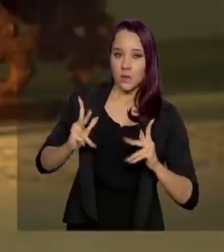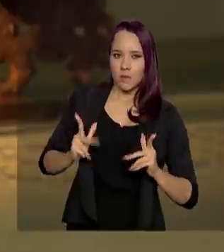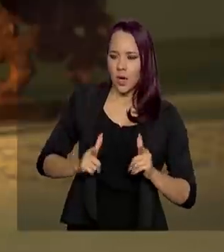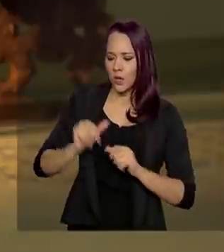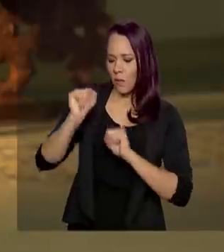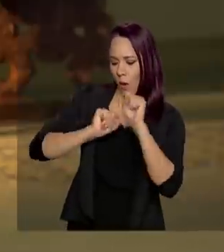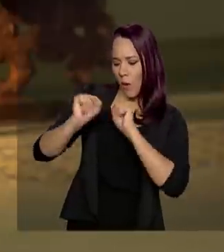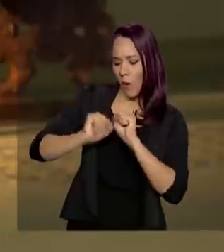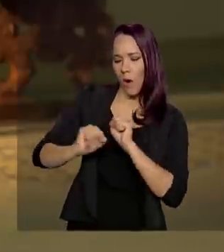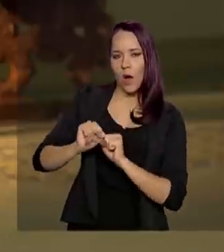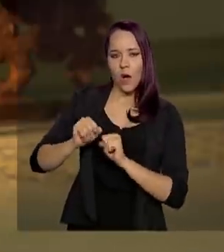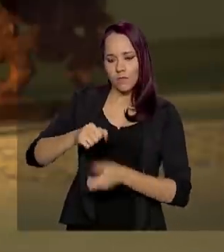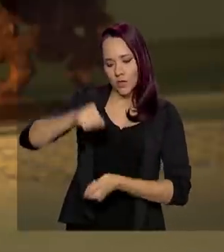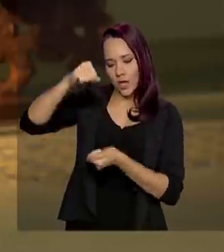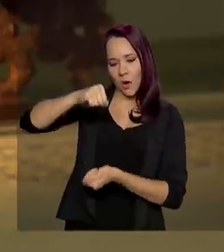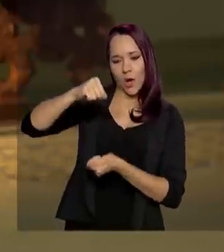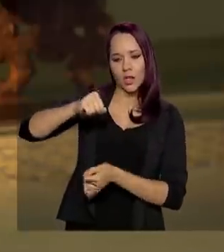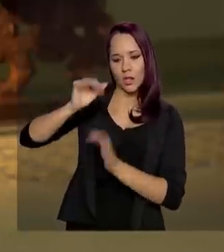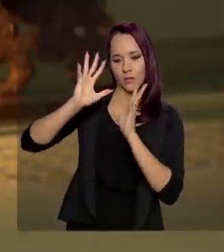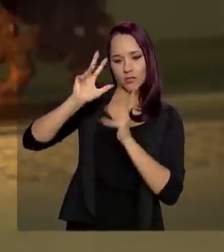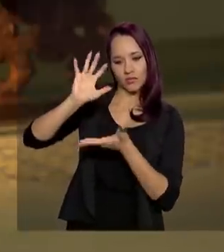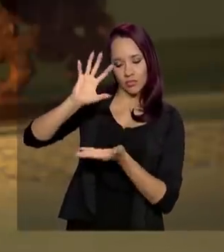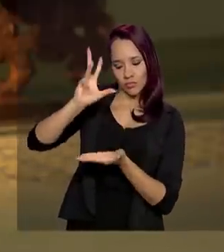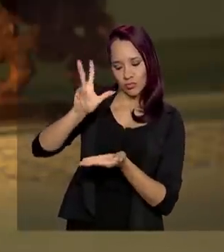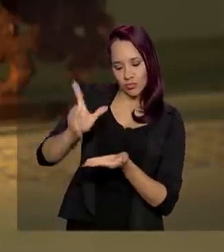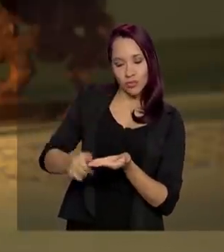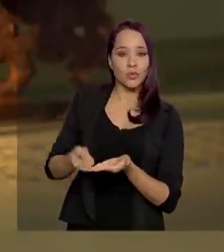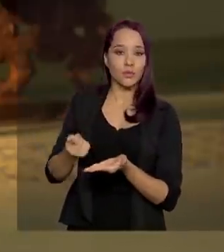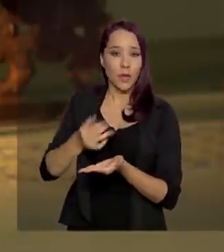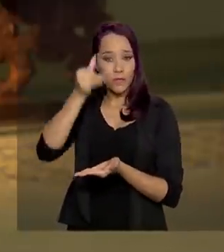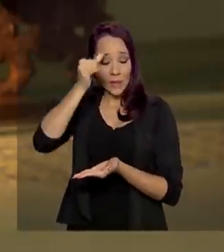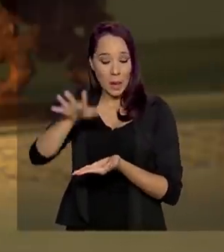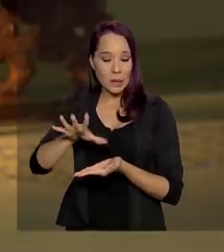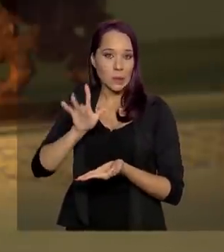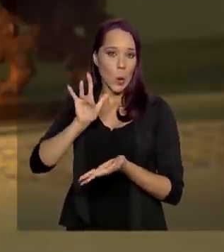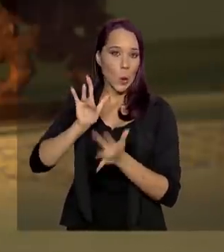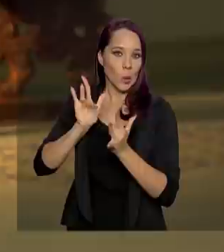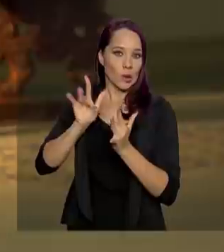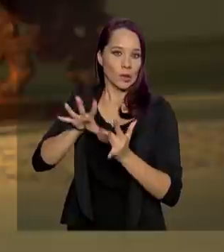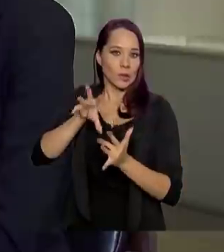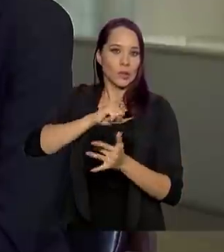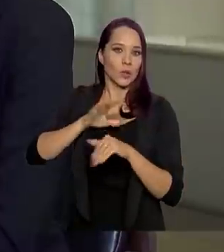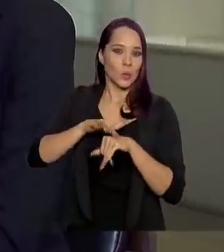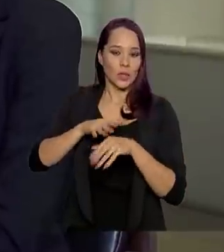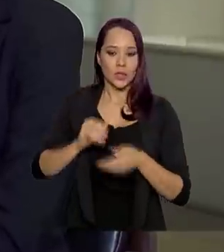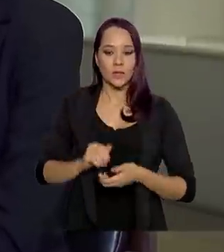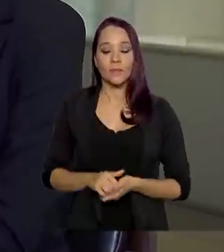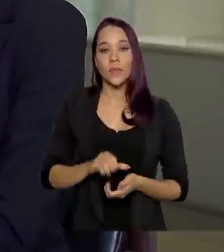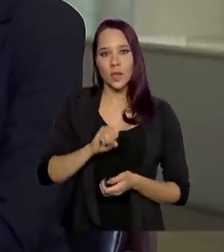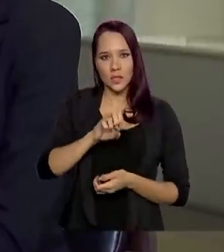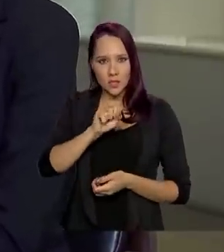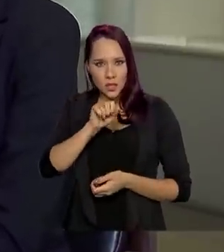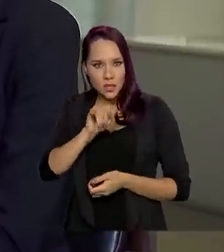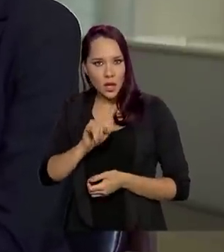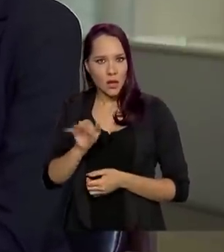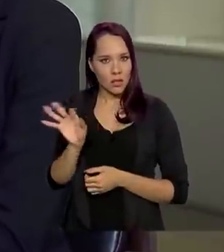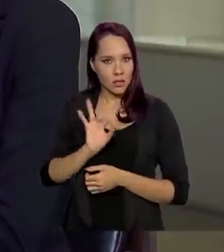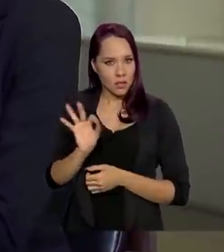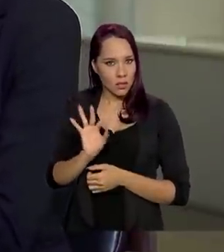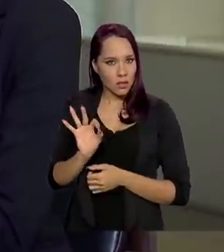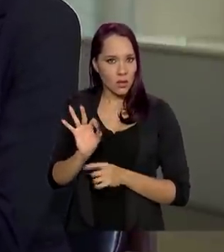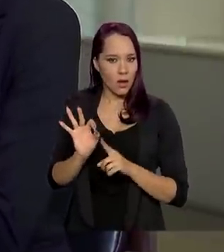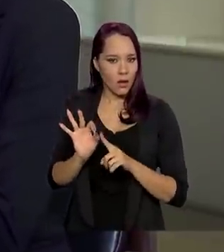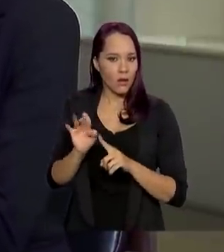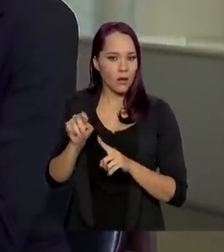cestas para que elas, de repente, no material, a doença pode estar indo. Então, a gente tem todo esse controle de entrada. A CESAI não faz essa